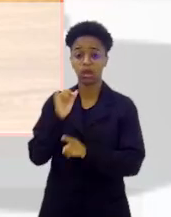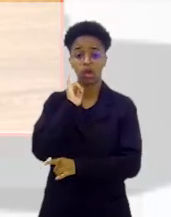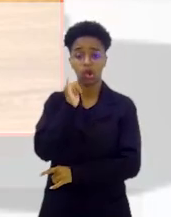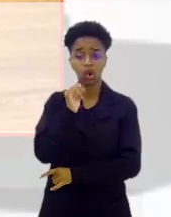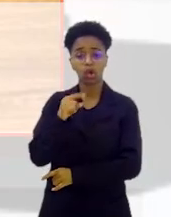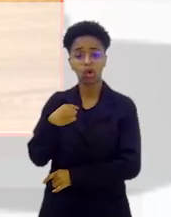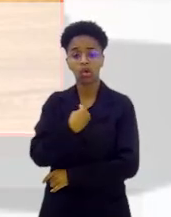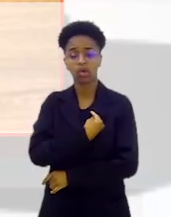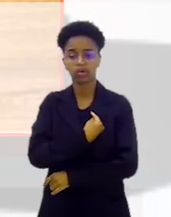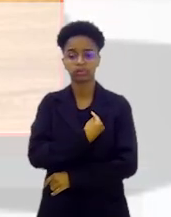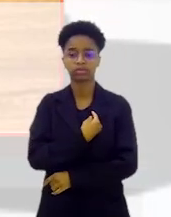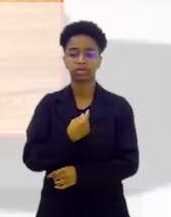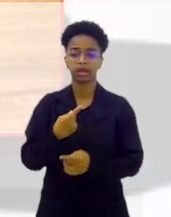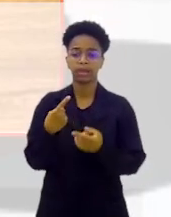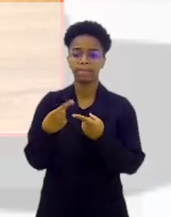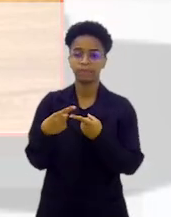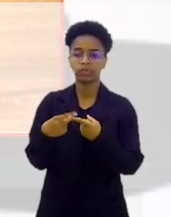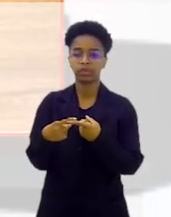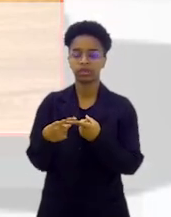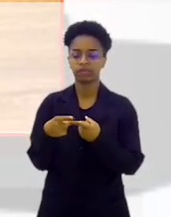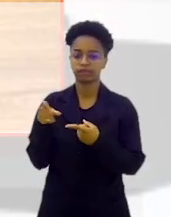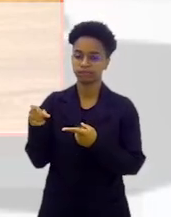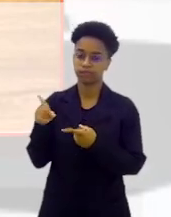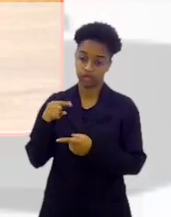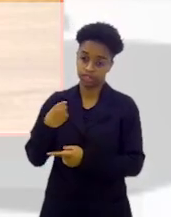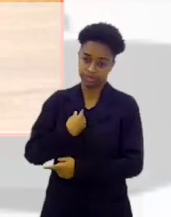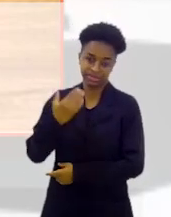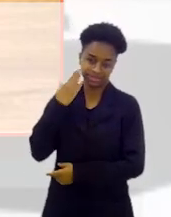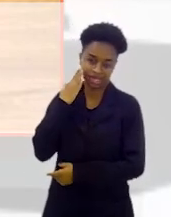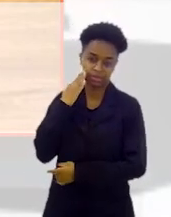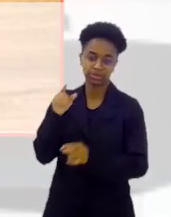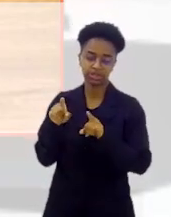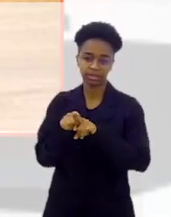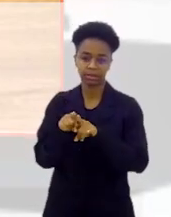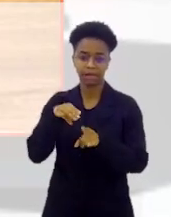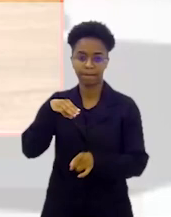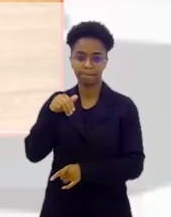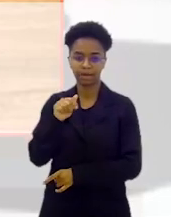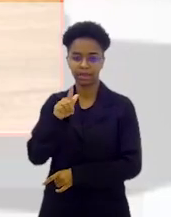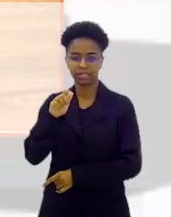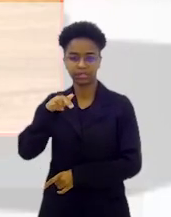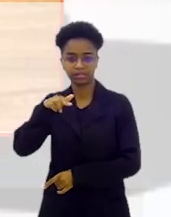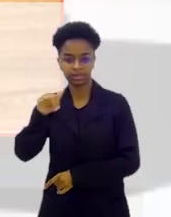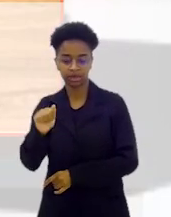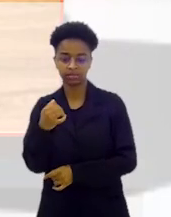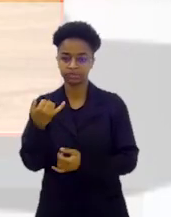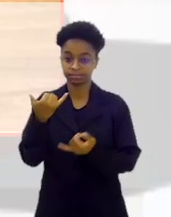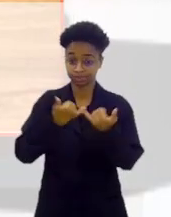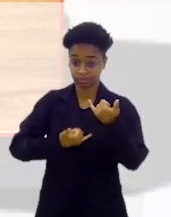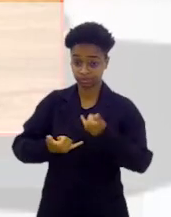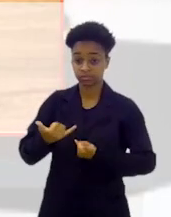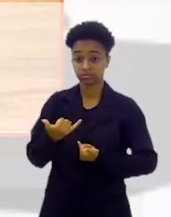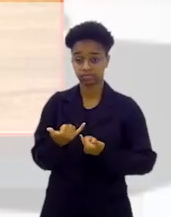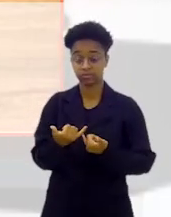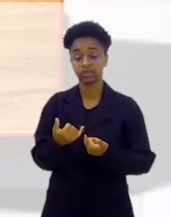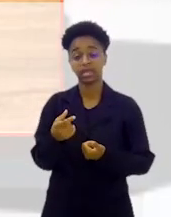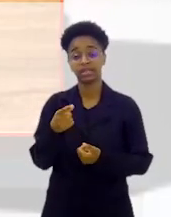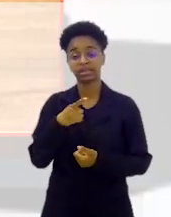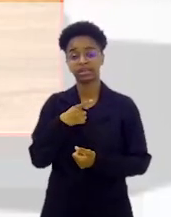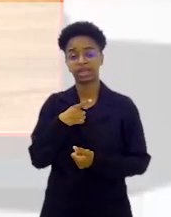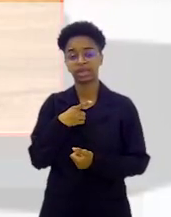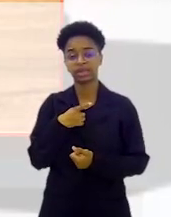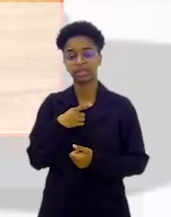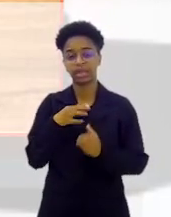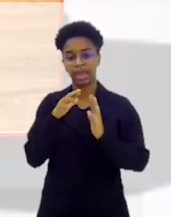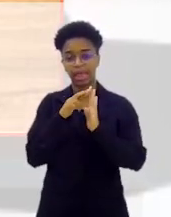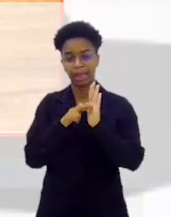enquanto você conta para a gente um pouco, porque você... Nós sabemos, inclusive, a Magna muito gentilmente nos avisou que um